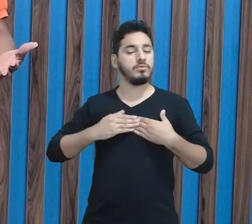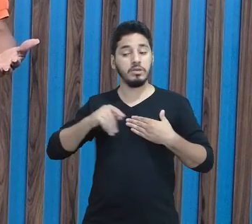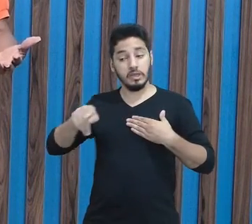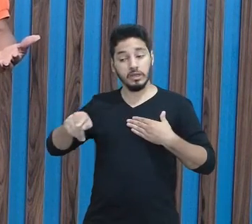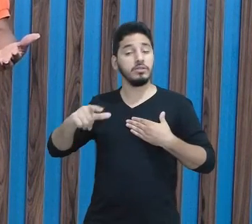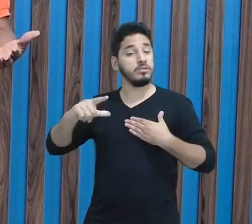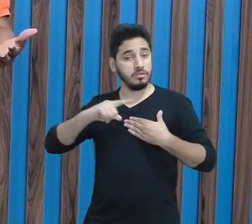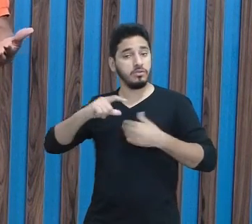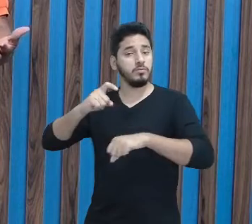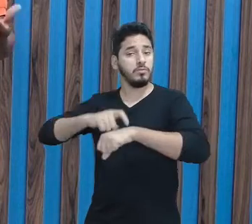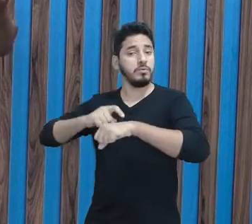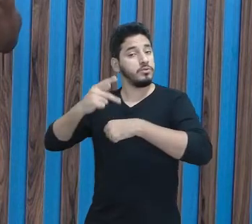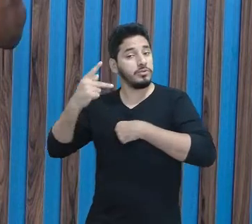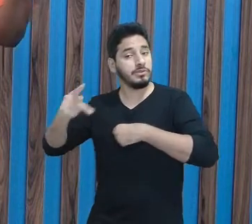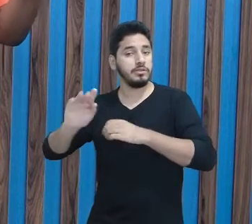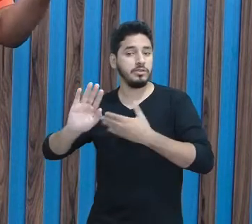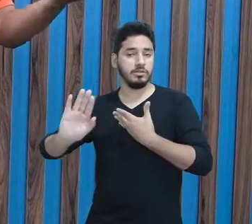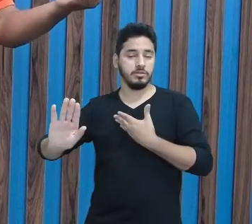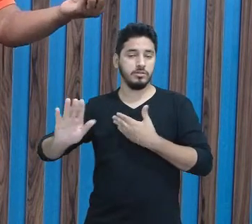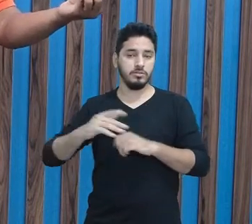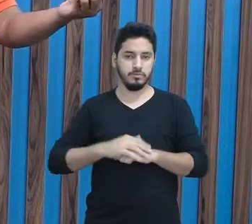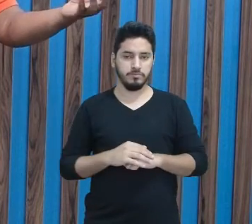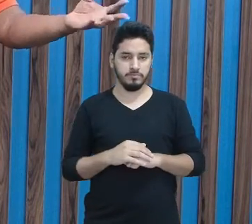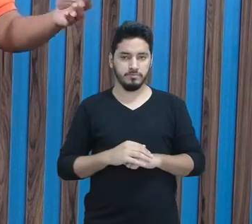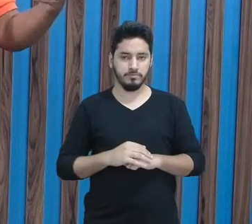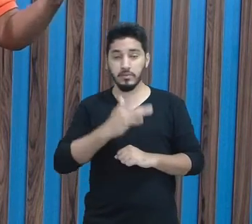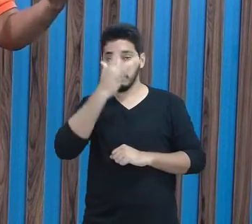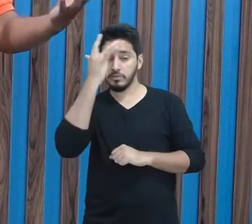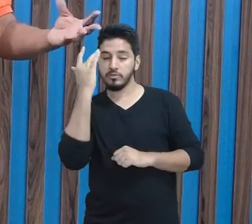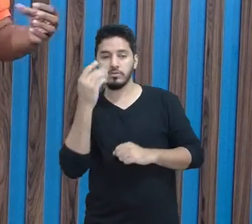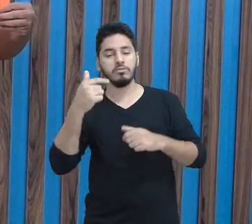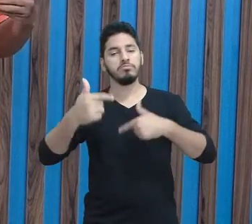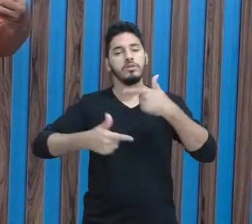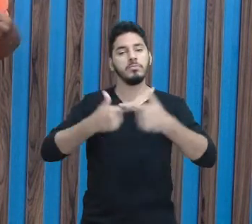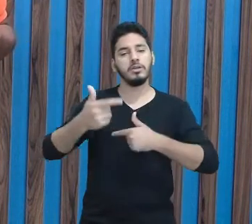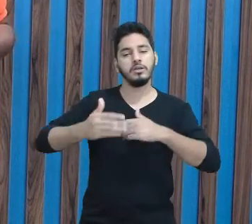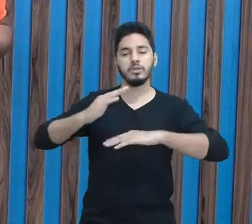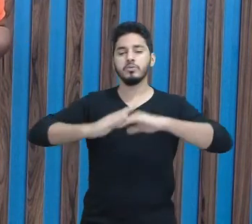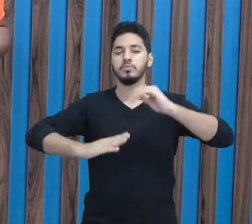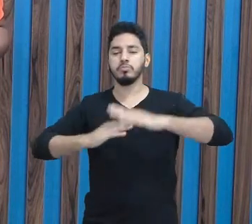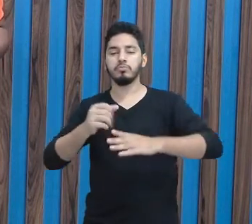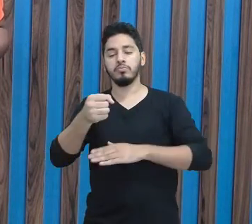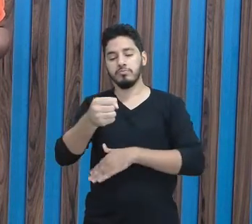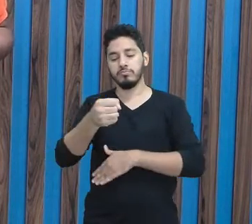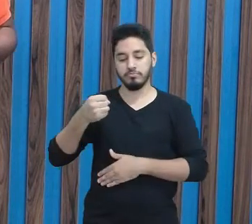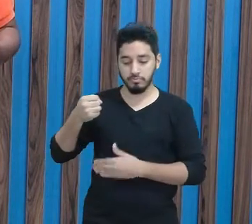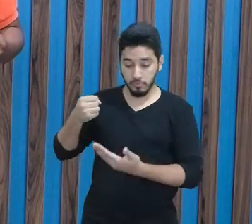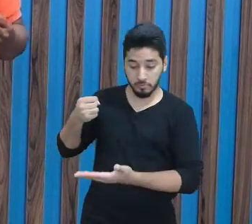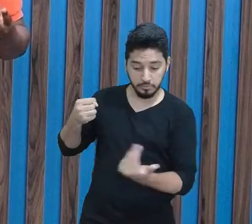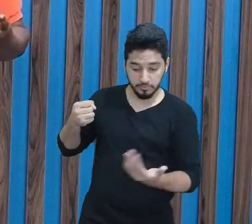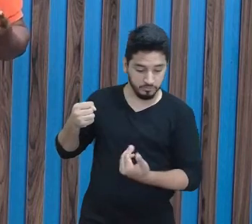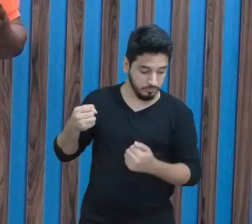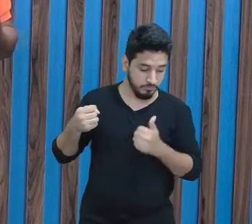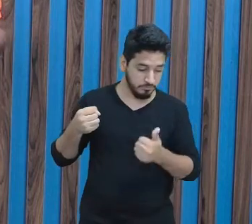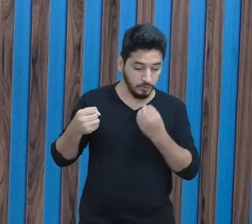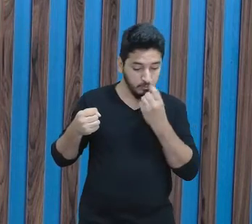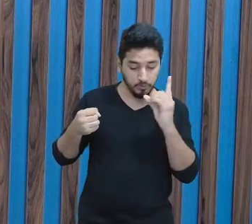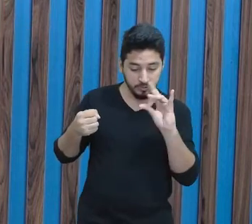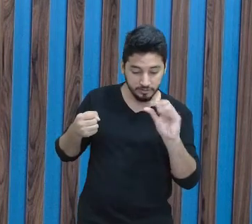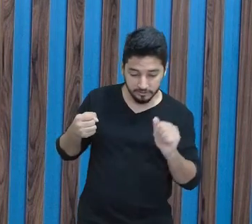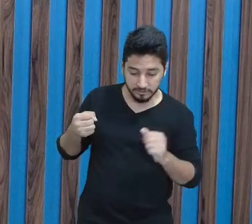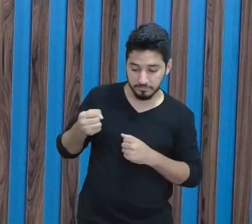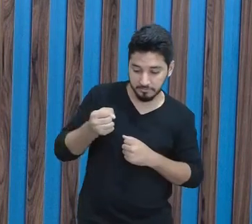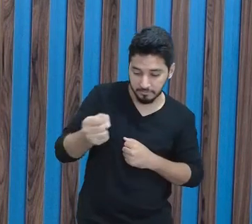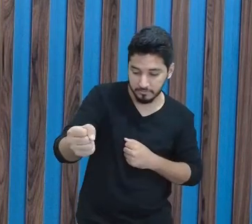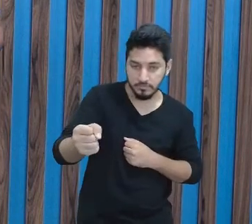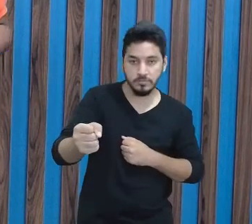também tem. A pessoa que está ali no portão, fazendo a segurança, recebendo os estudantes, precisa ter esse trato